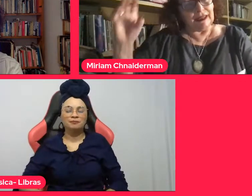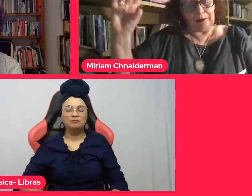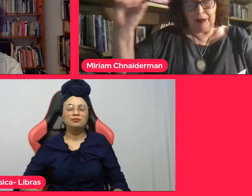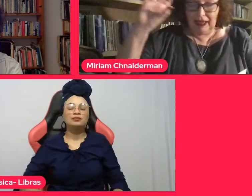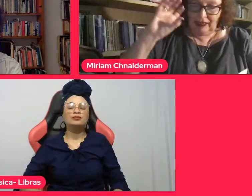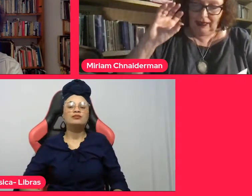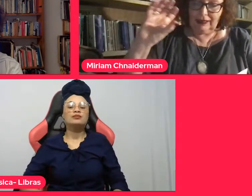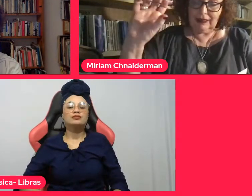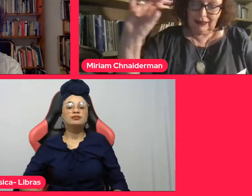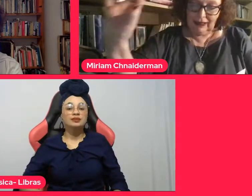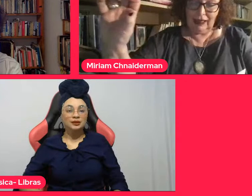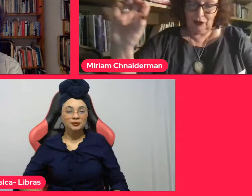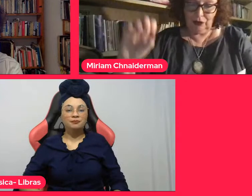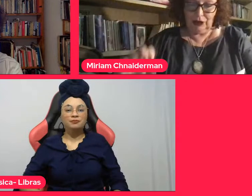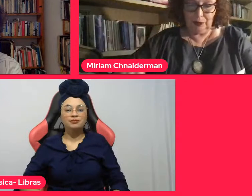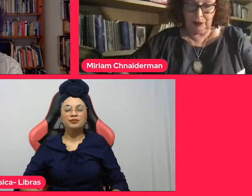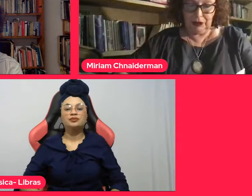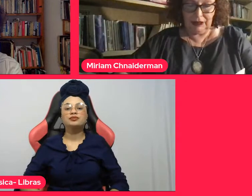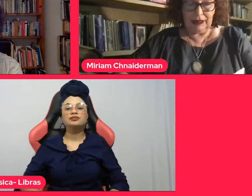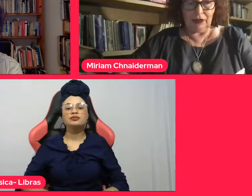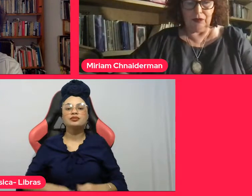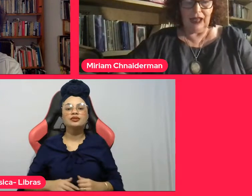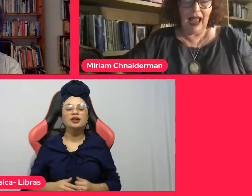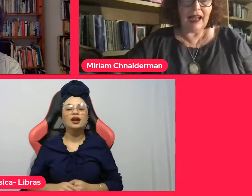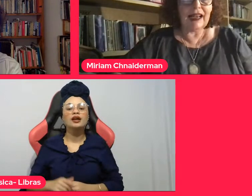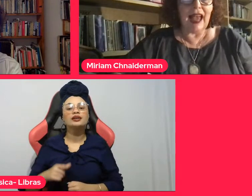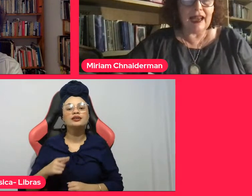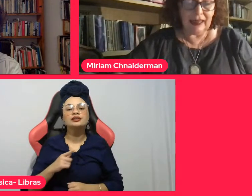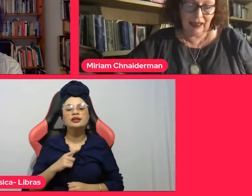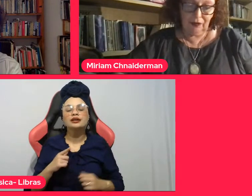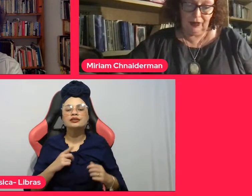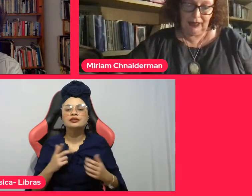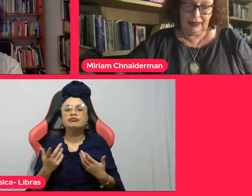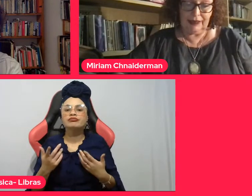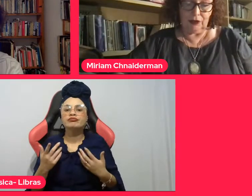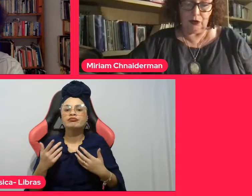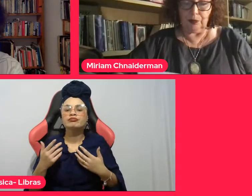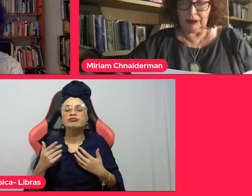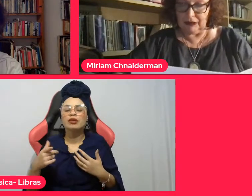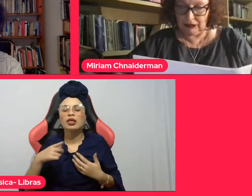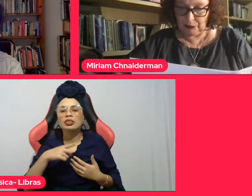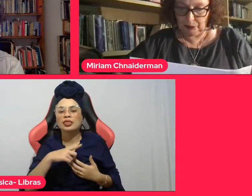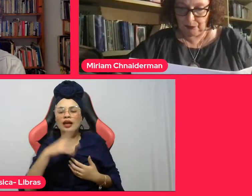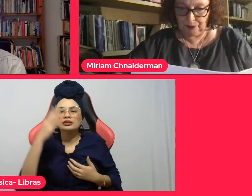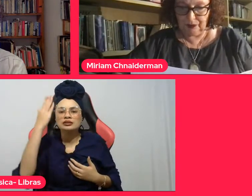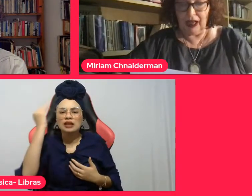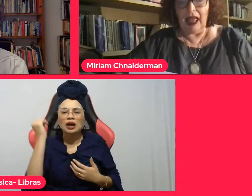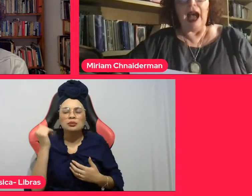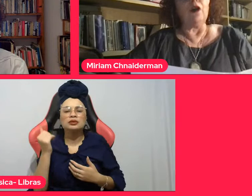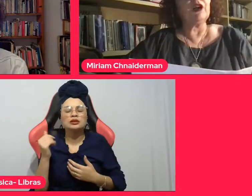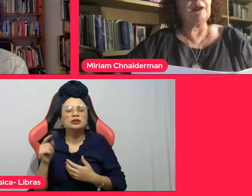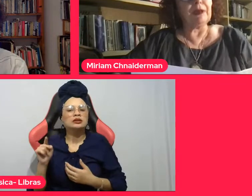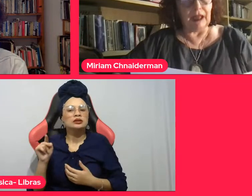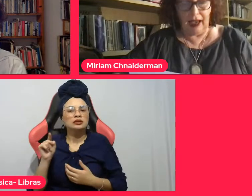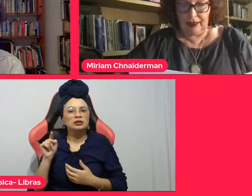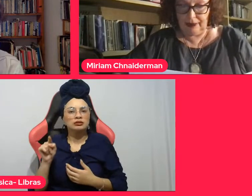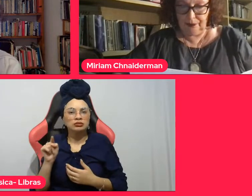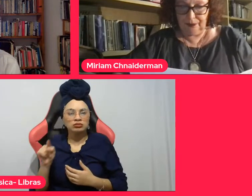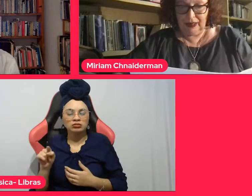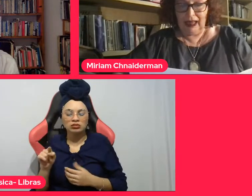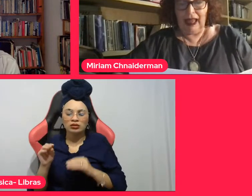escolhida para esse trecho da exposição há clara referência ao nobadismo, ao